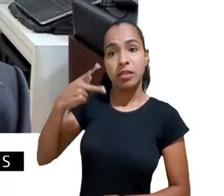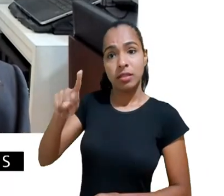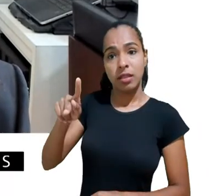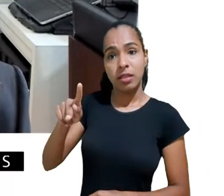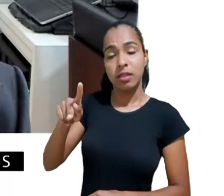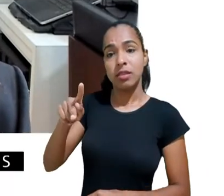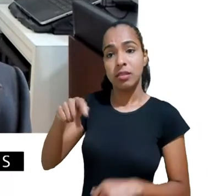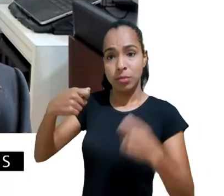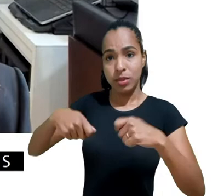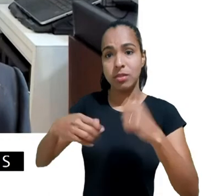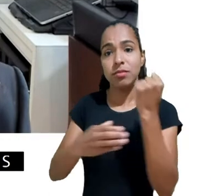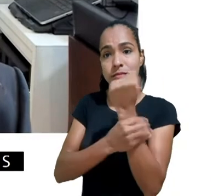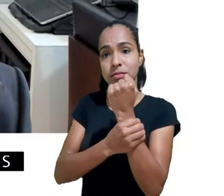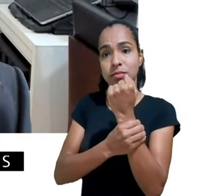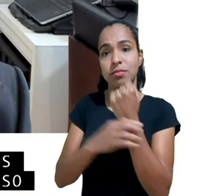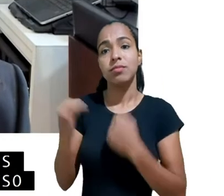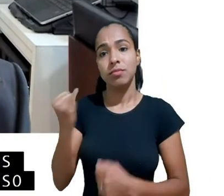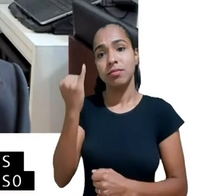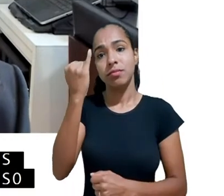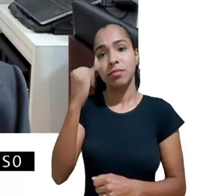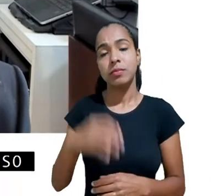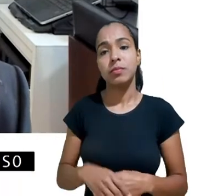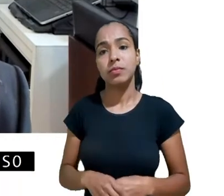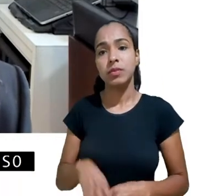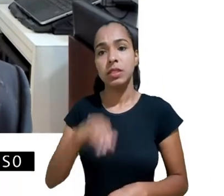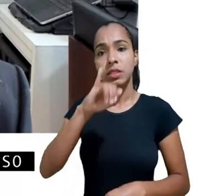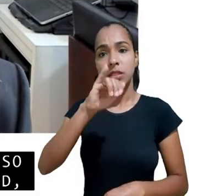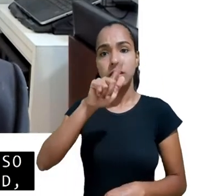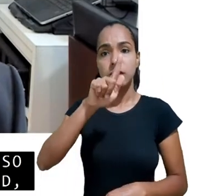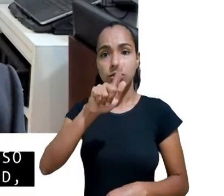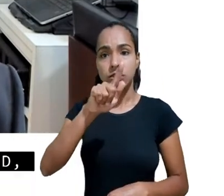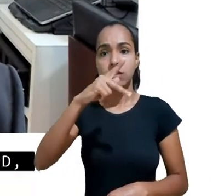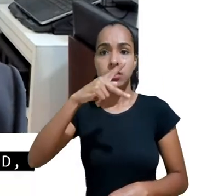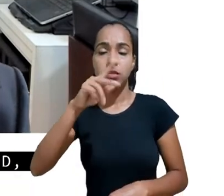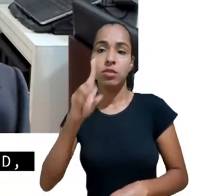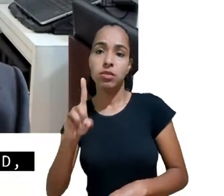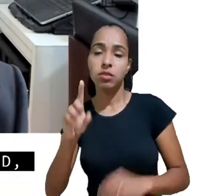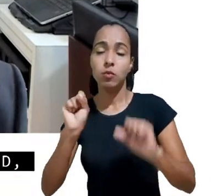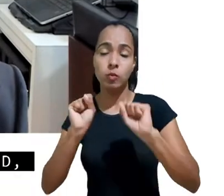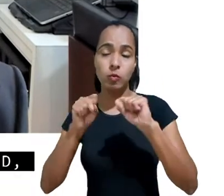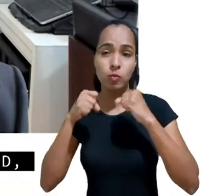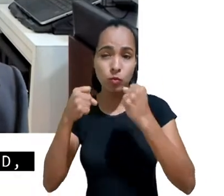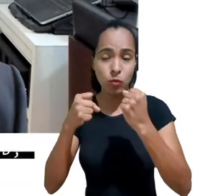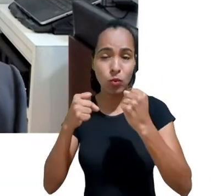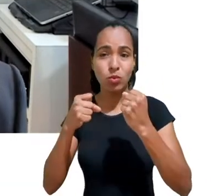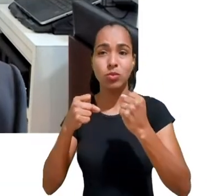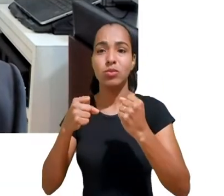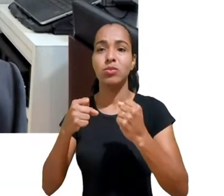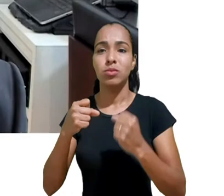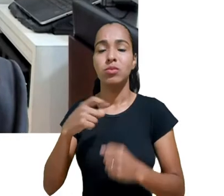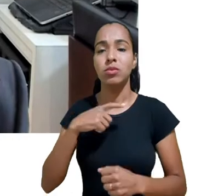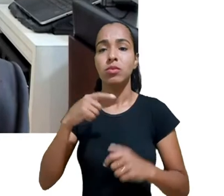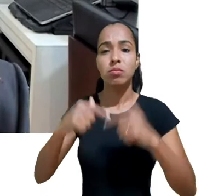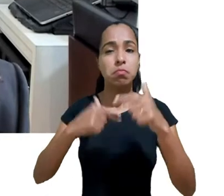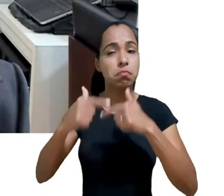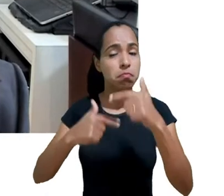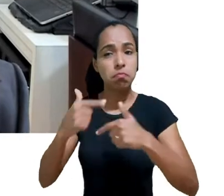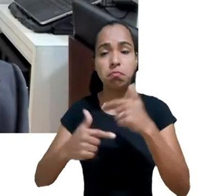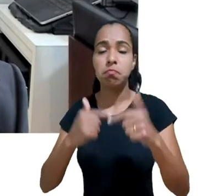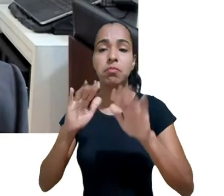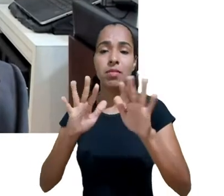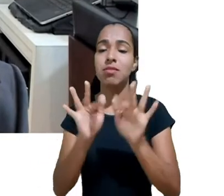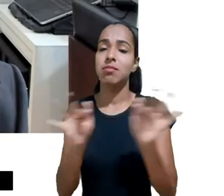LGPD é um esforço grande a gente sabe mas isso é primordial é o básico a ser feito e